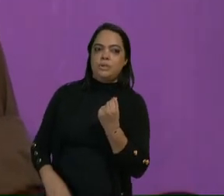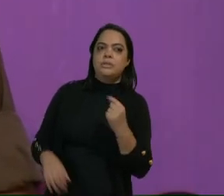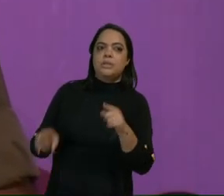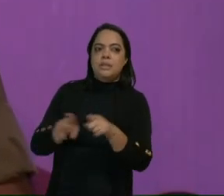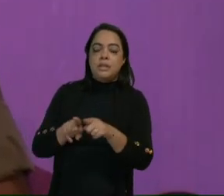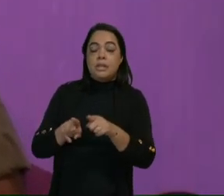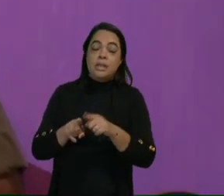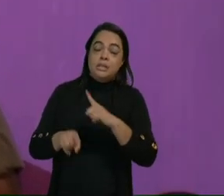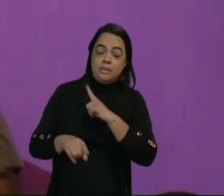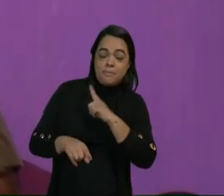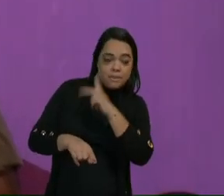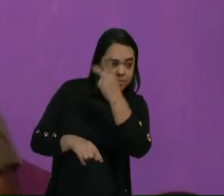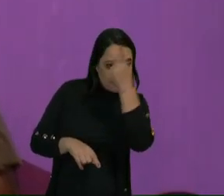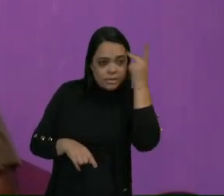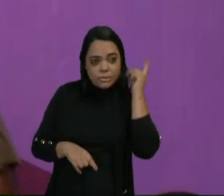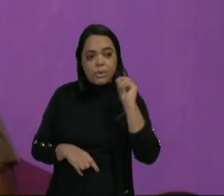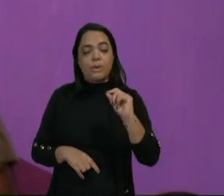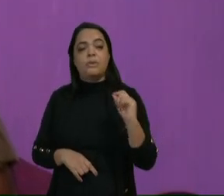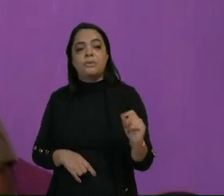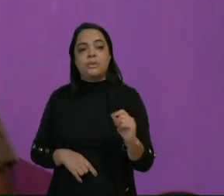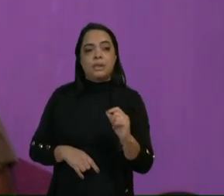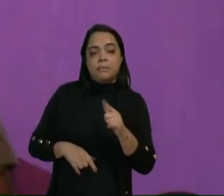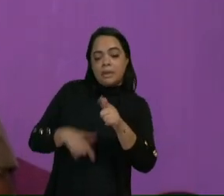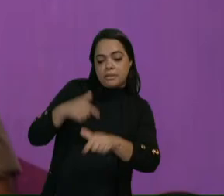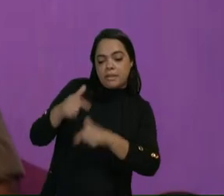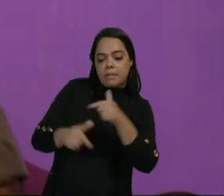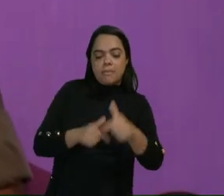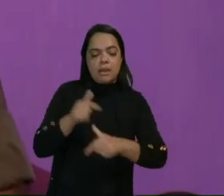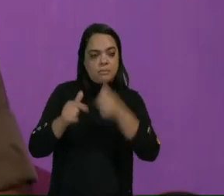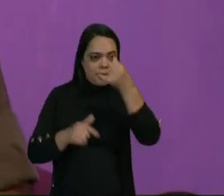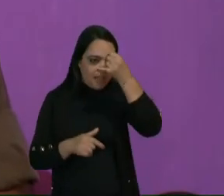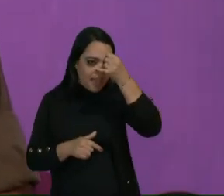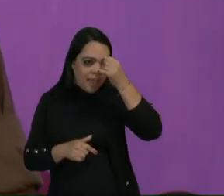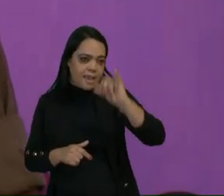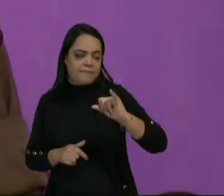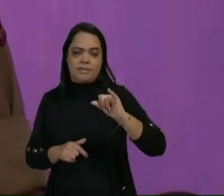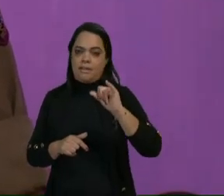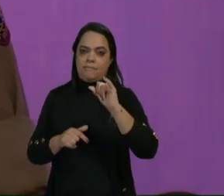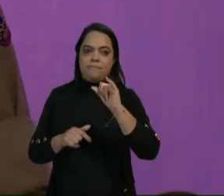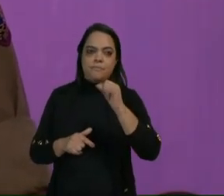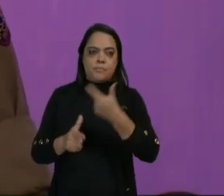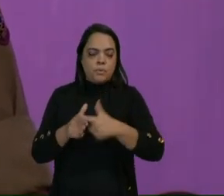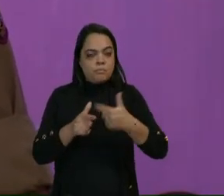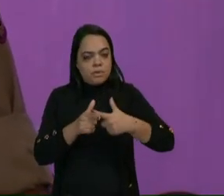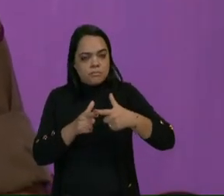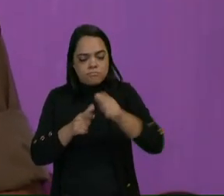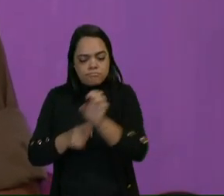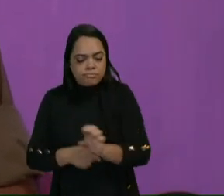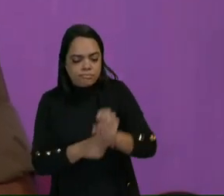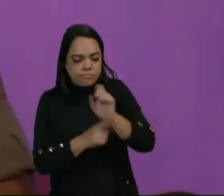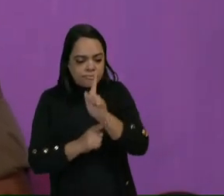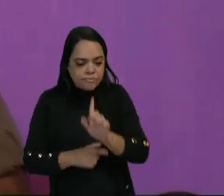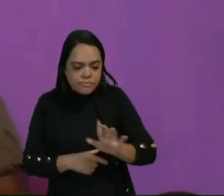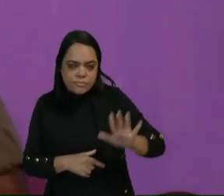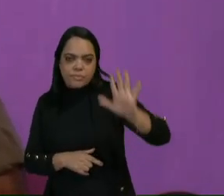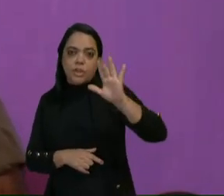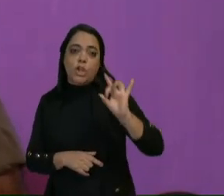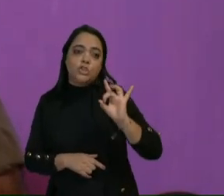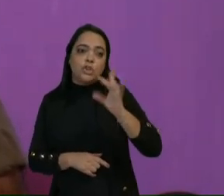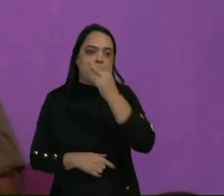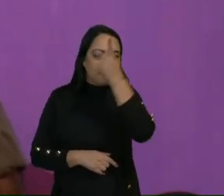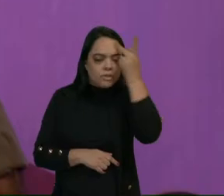humanos, para uma atividade de prevenção a todo o Estado. Não só para os foliões que irão